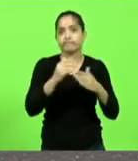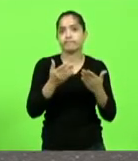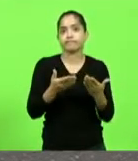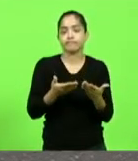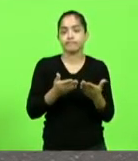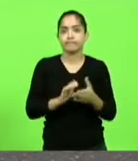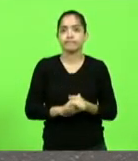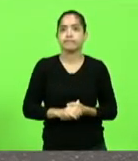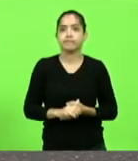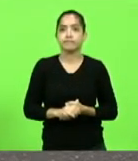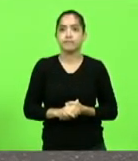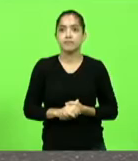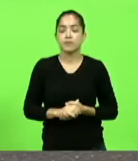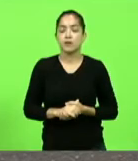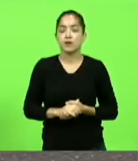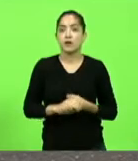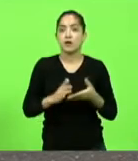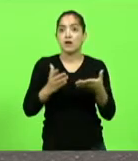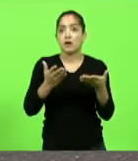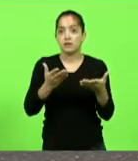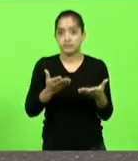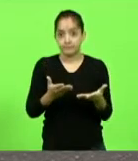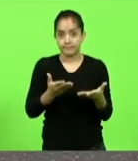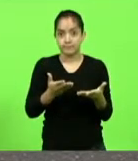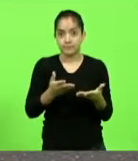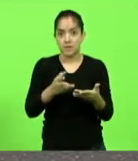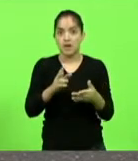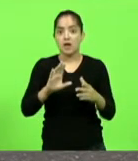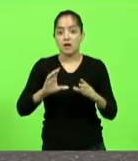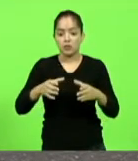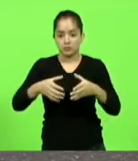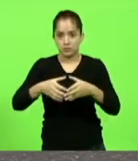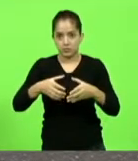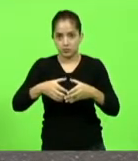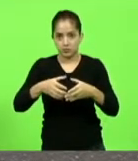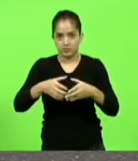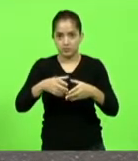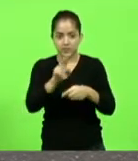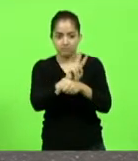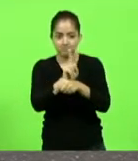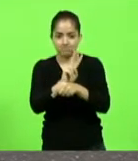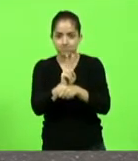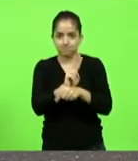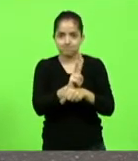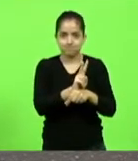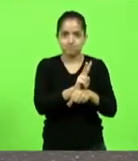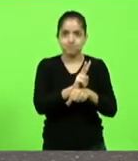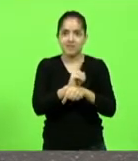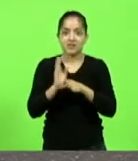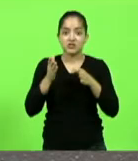e é abordado pela vigilância sanitária que já chegou com a polícia